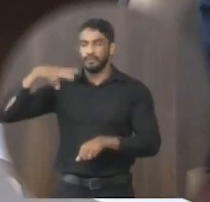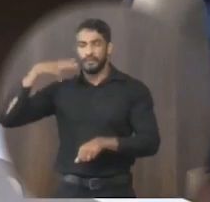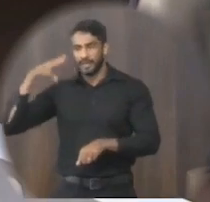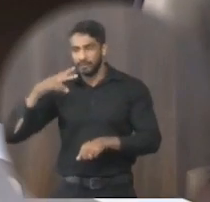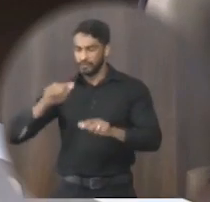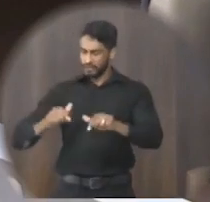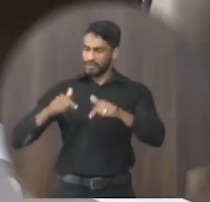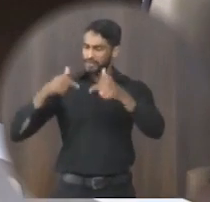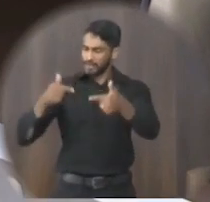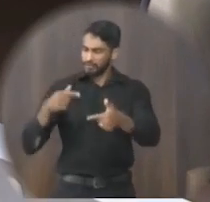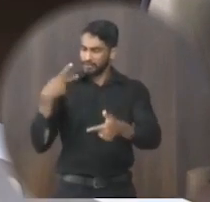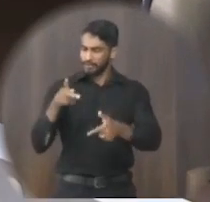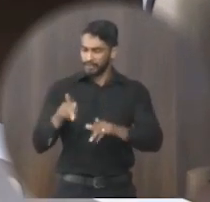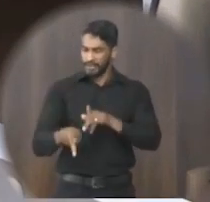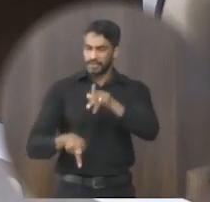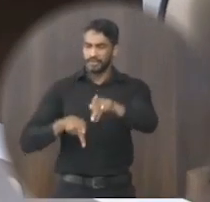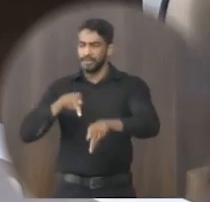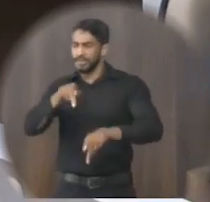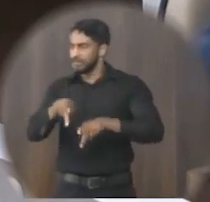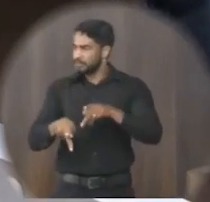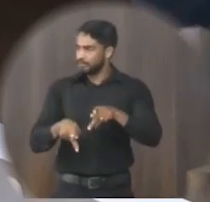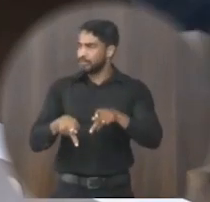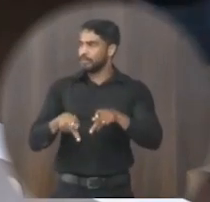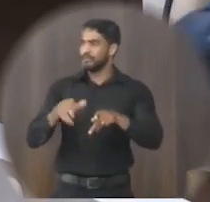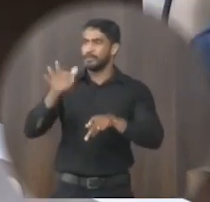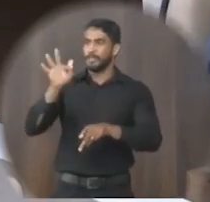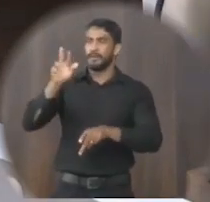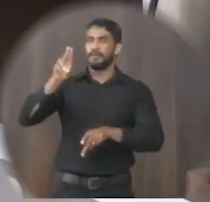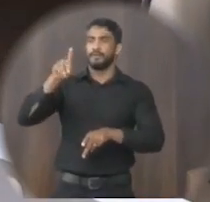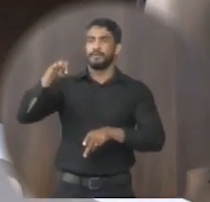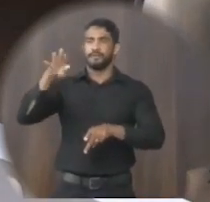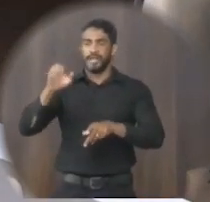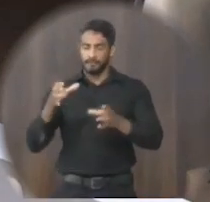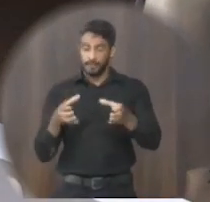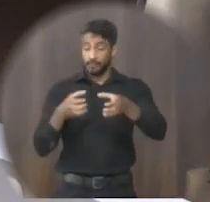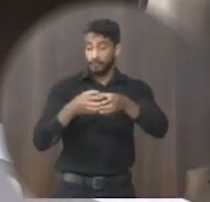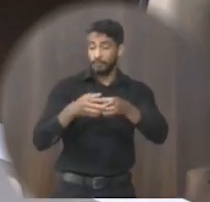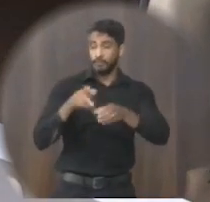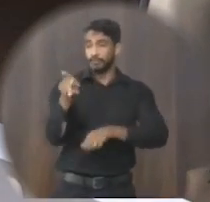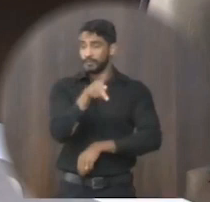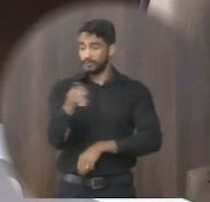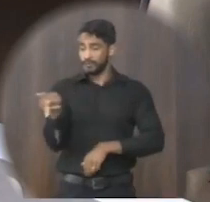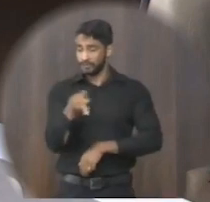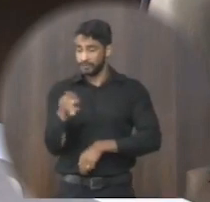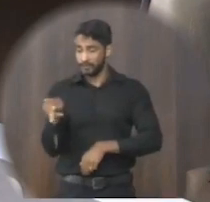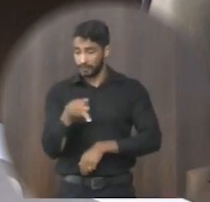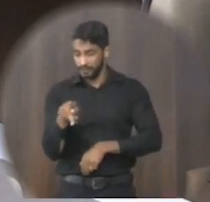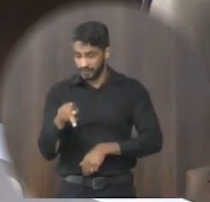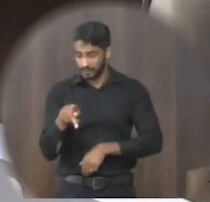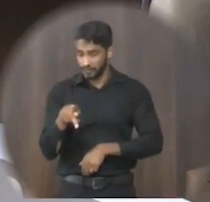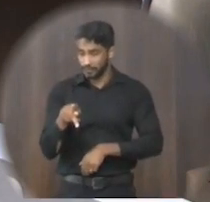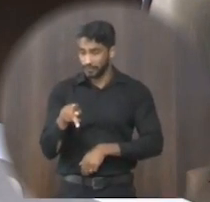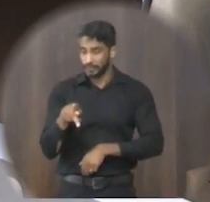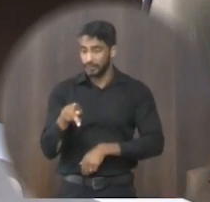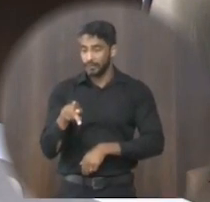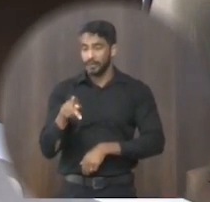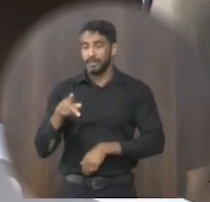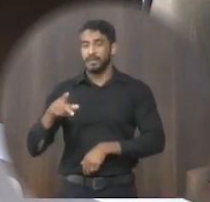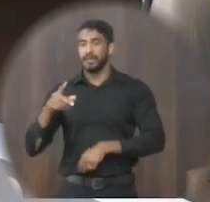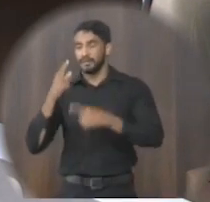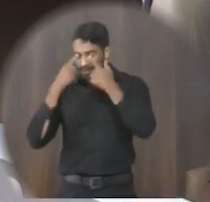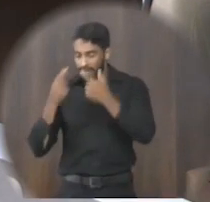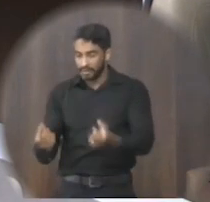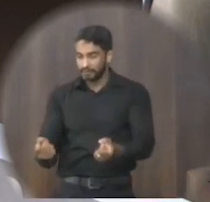está lutando pelo povo exclusivamente falando do FUDEP pela classe dos professores e a gente é ignorado entre